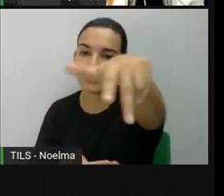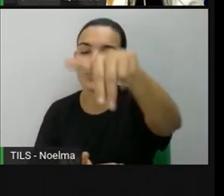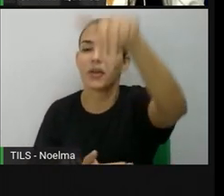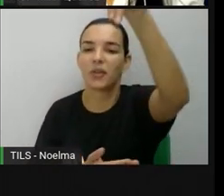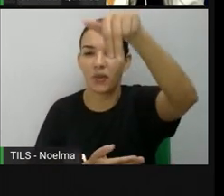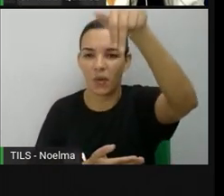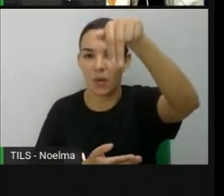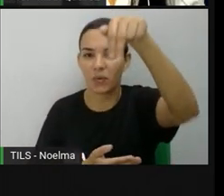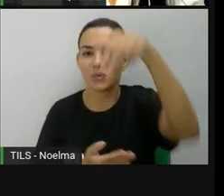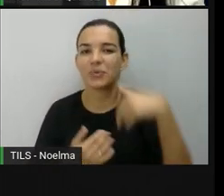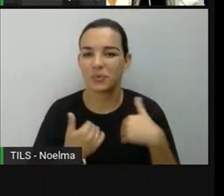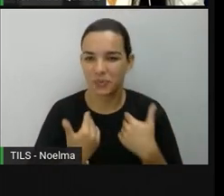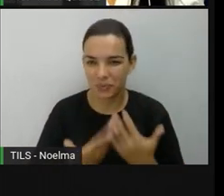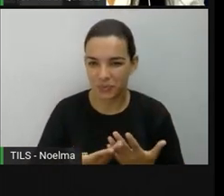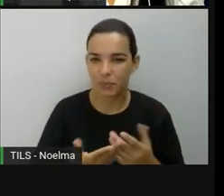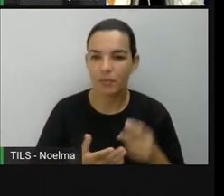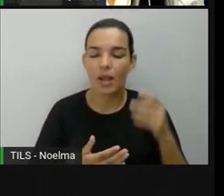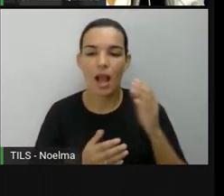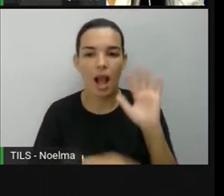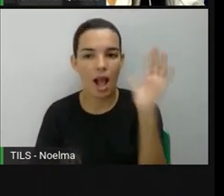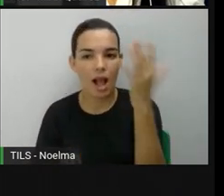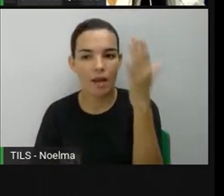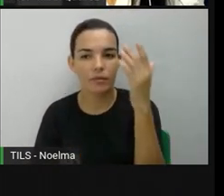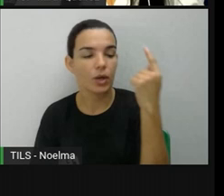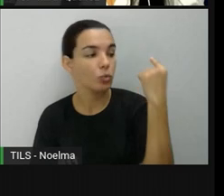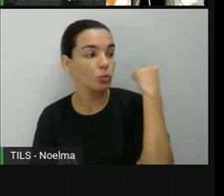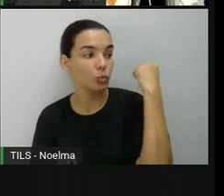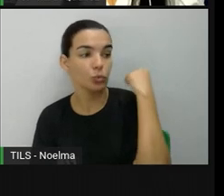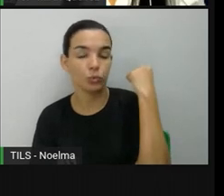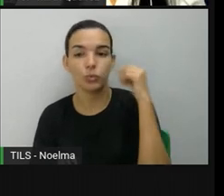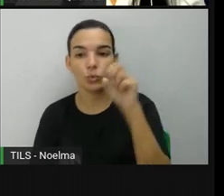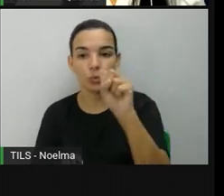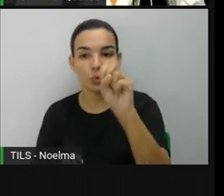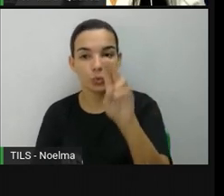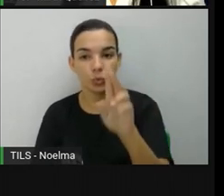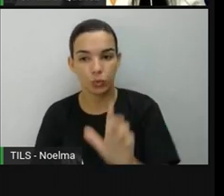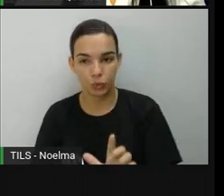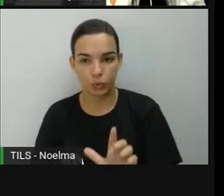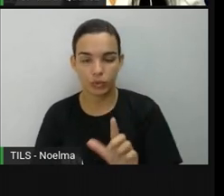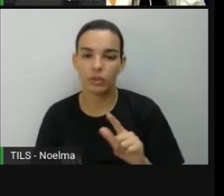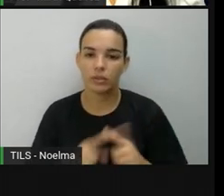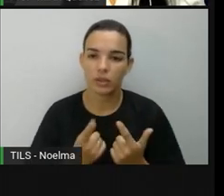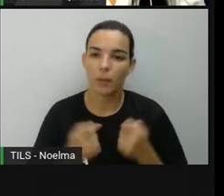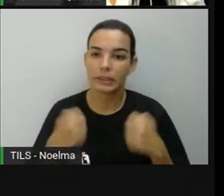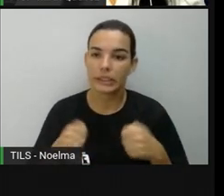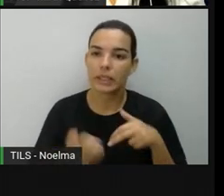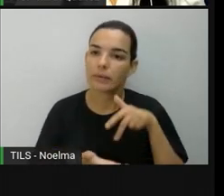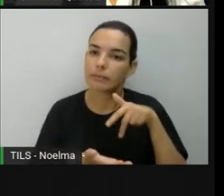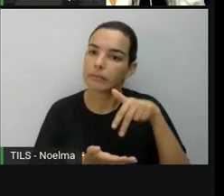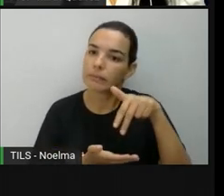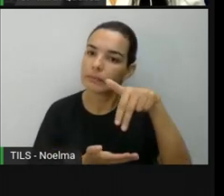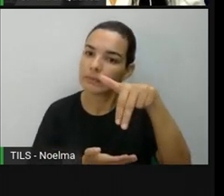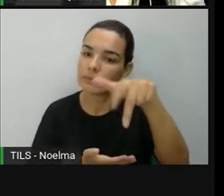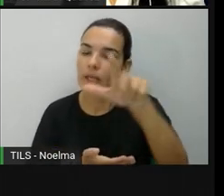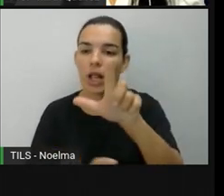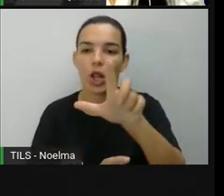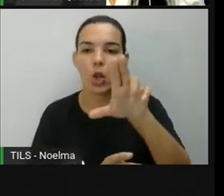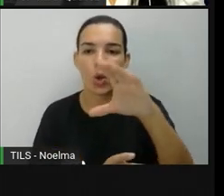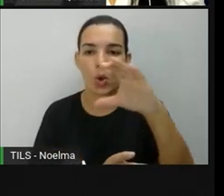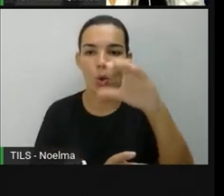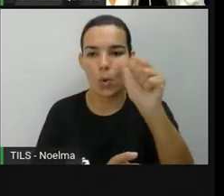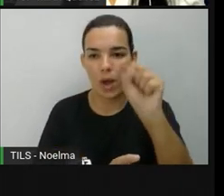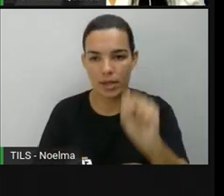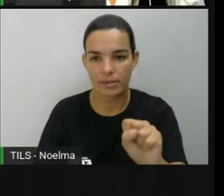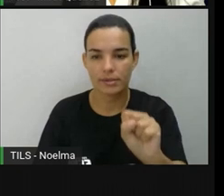a árvore estaria ao sul então Lucas deveria seguir aí em frente na direção norte que ele